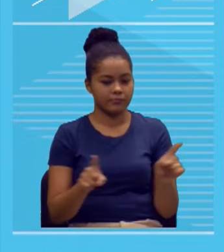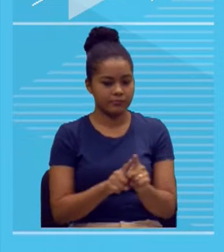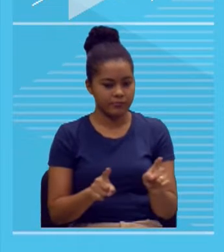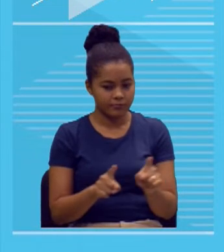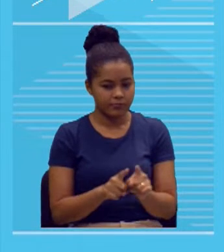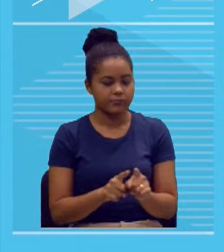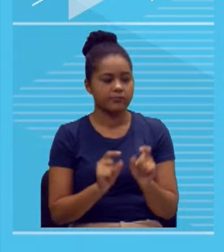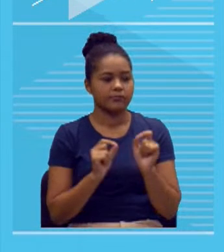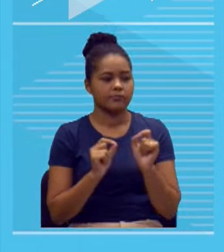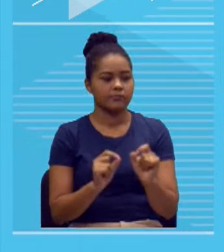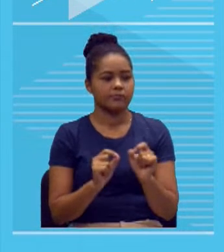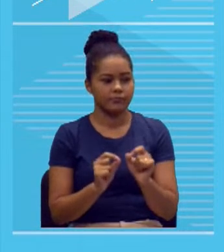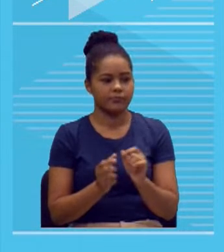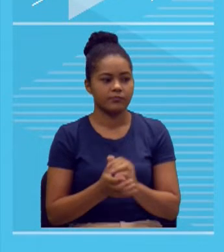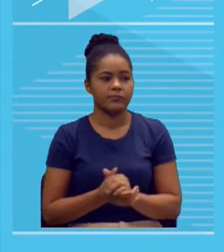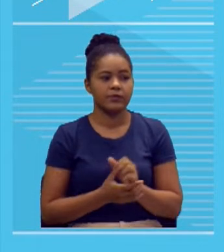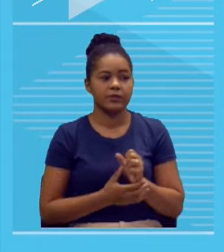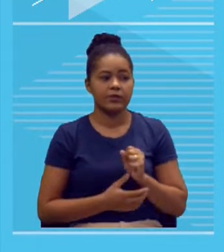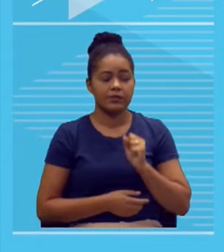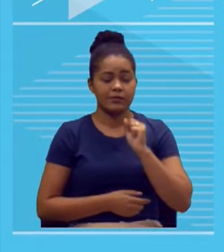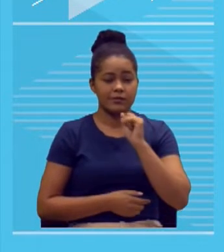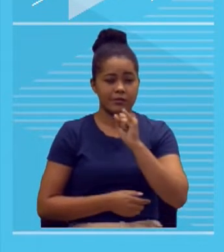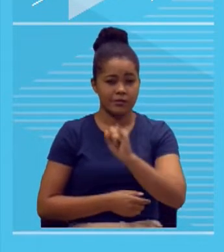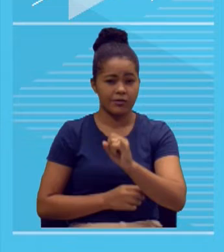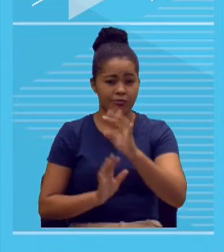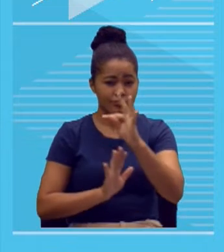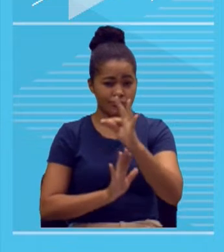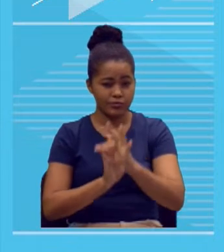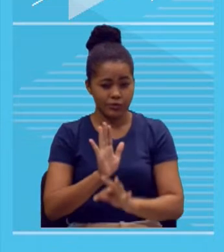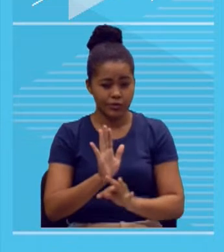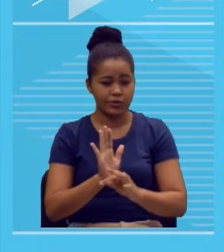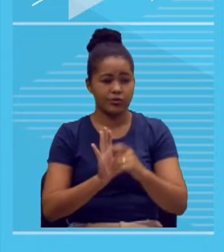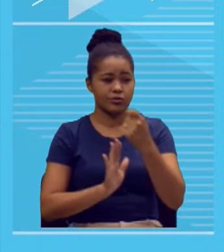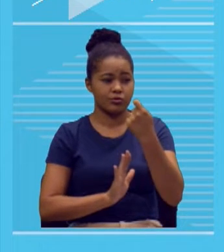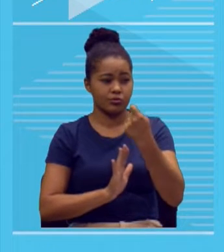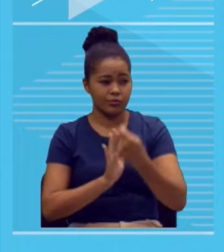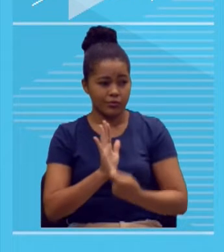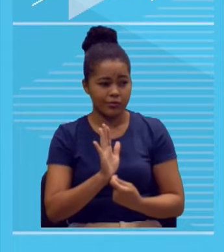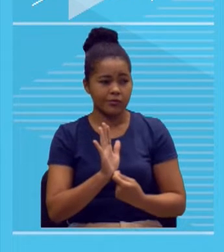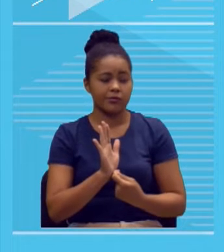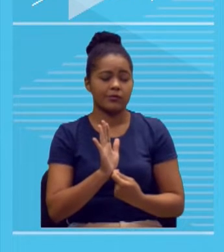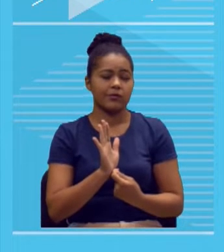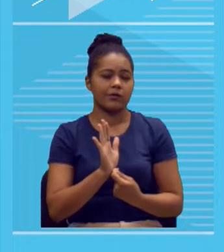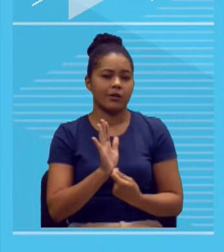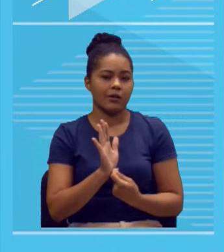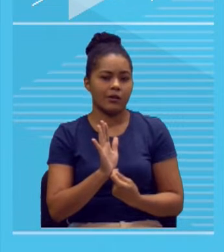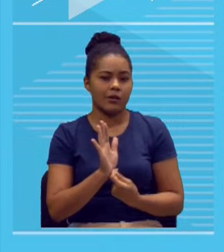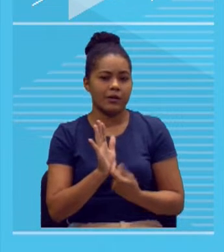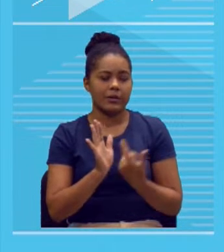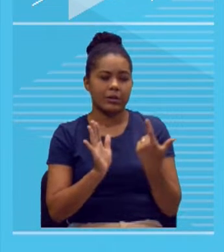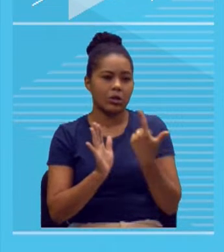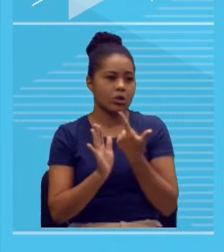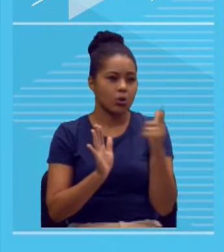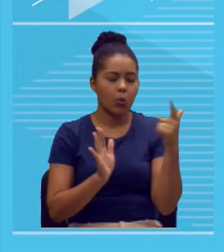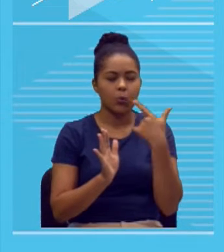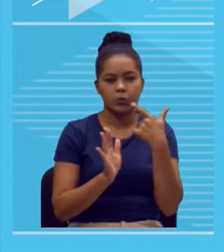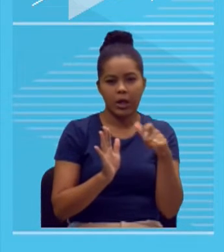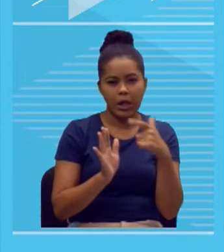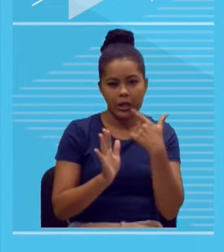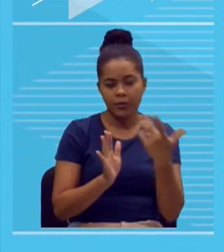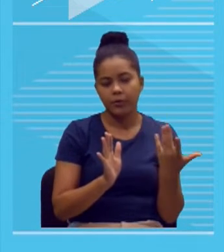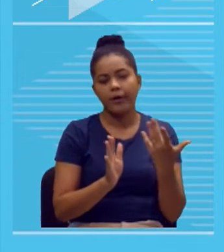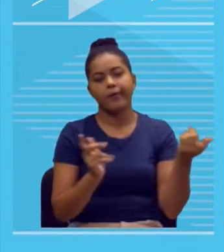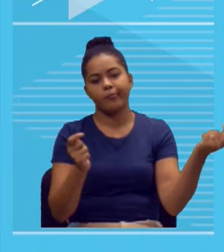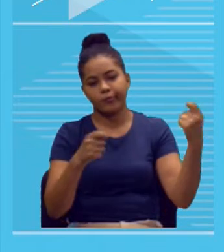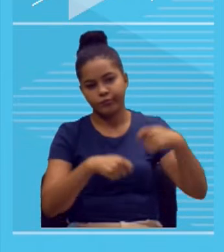integralmente em língua estrangeira. Minha gente do céu, tem uma mosca aqui no estúdio, valeu, me socorro. Entendeu? Então, nada